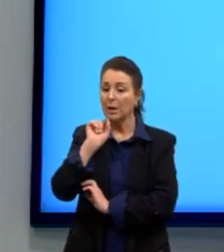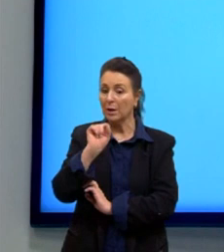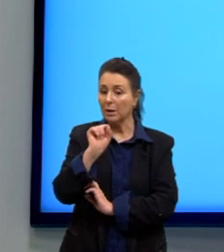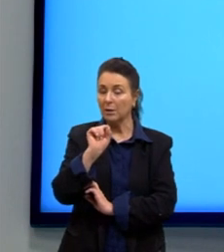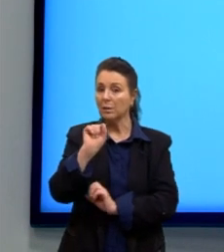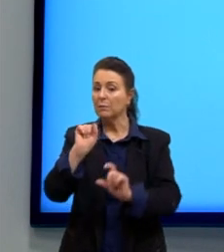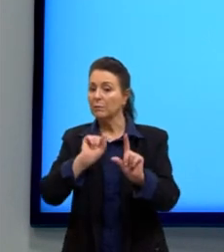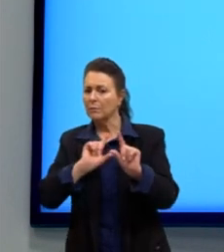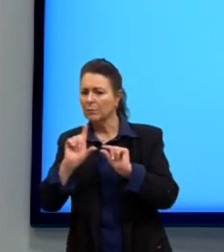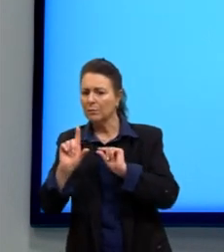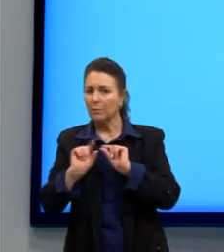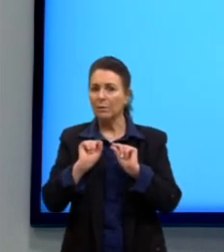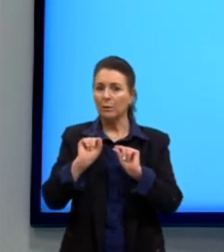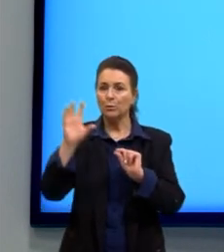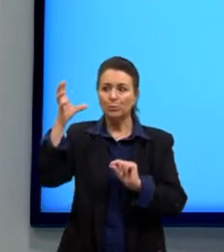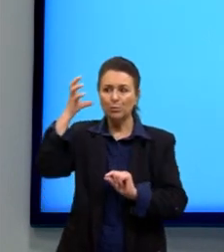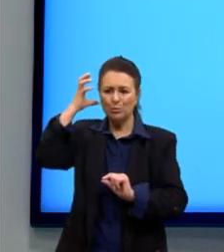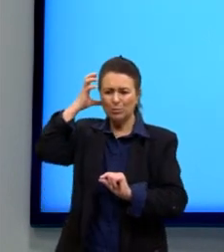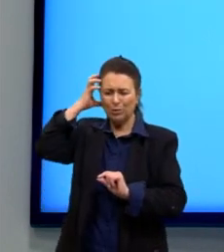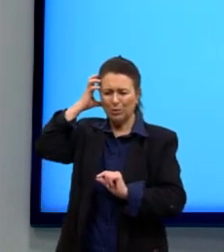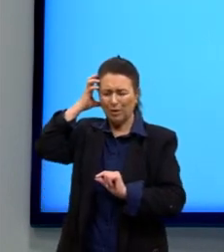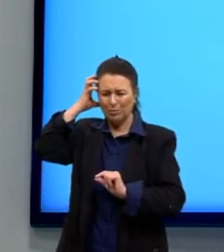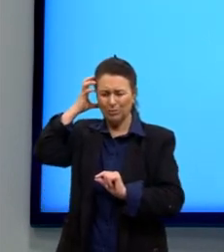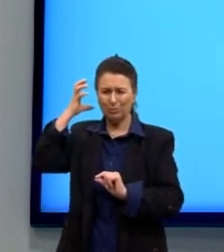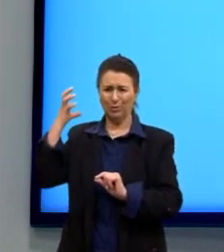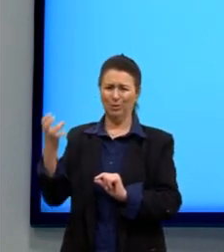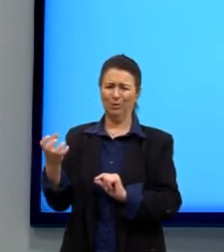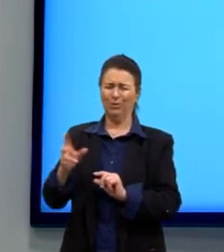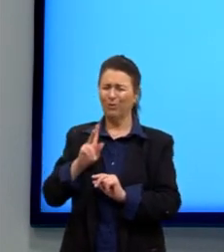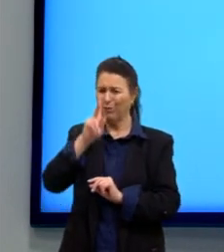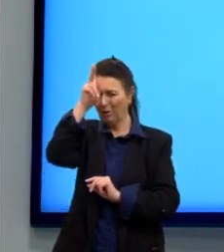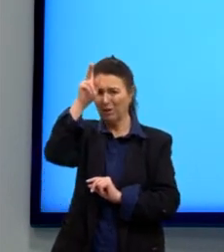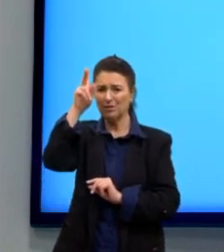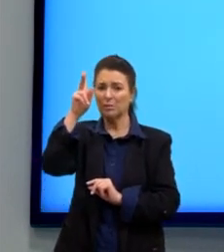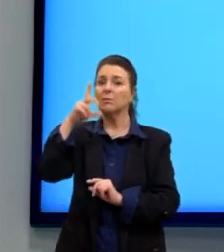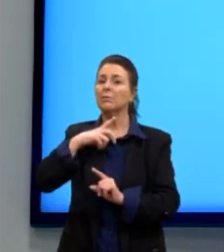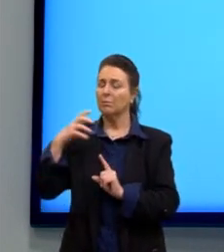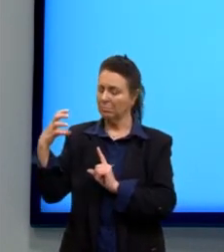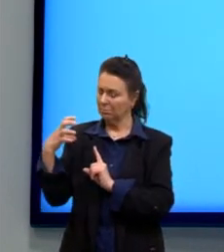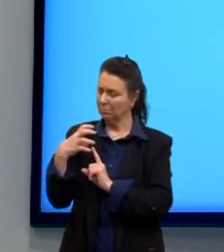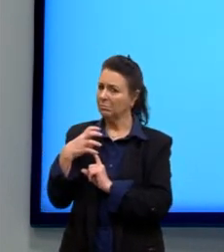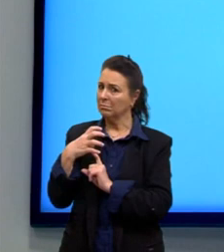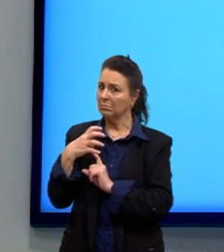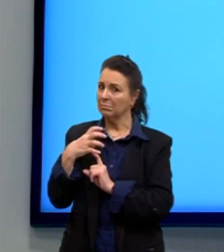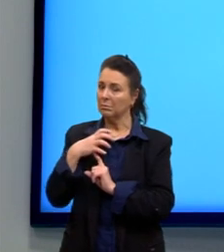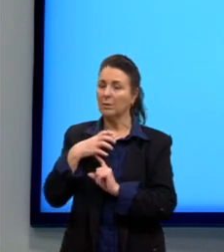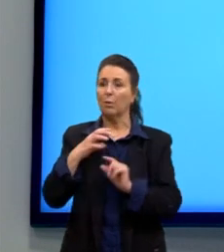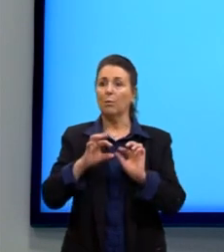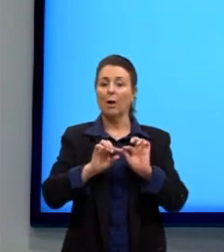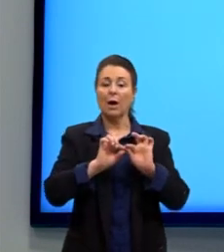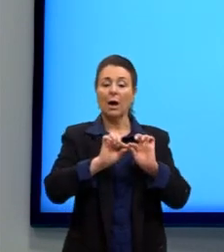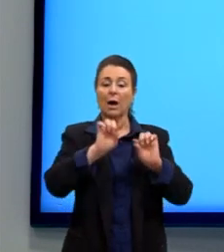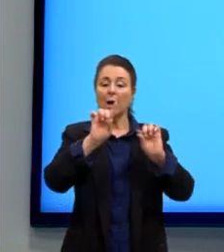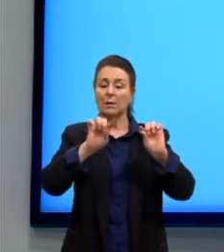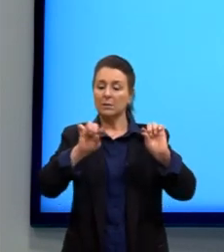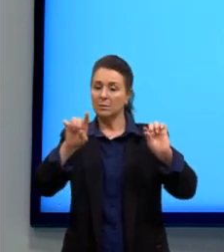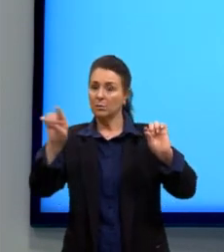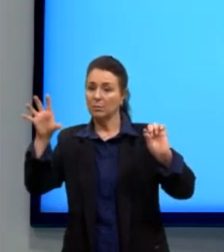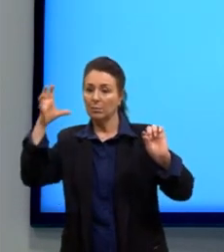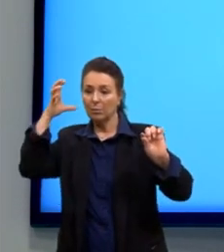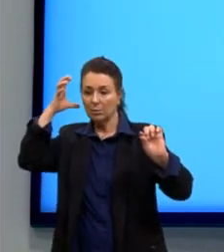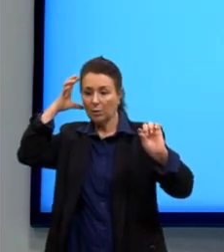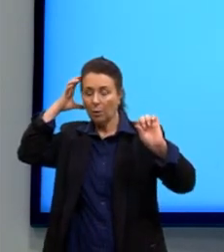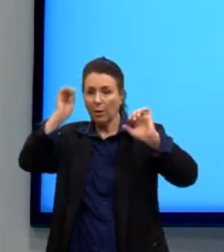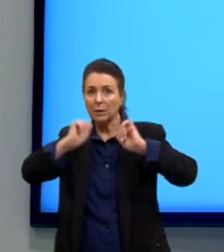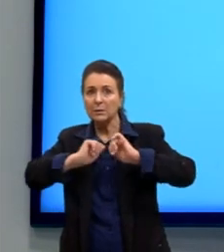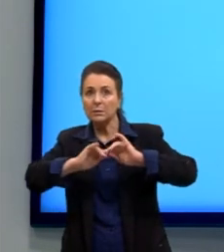muito alto também, né, isso vai influenciar. Ambas as ondas sonoras, então, elas se propagam, né, quando a